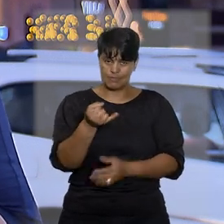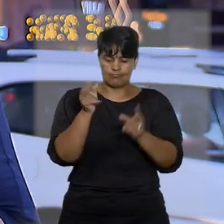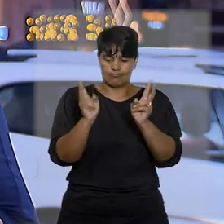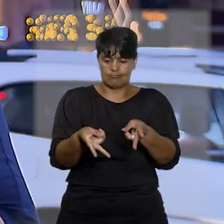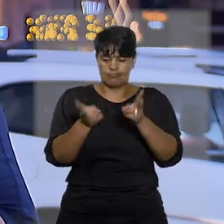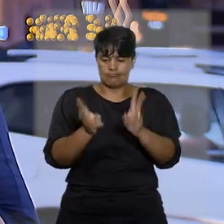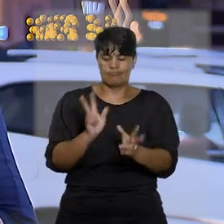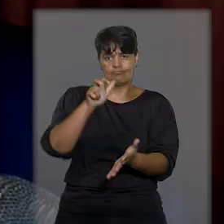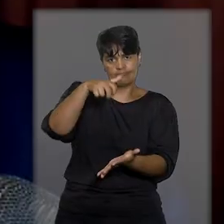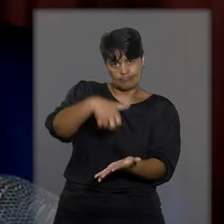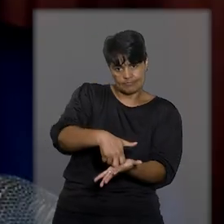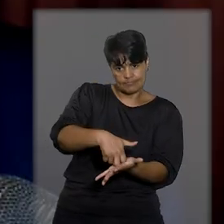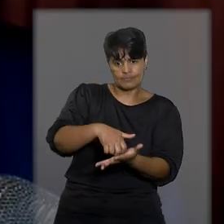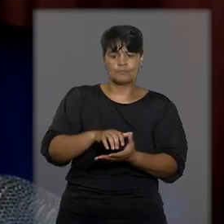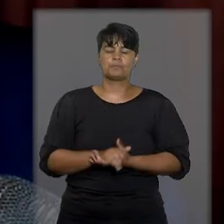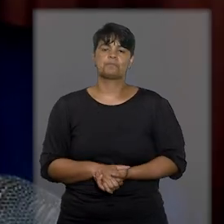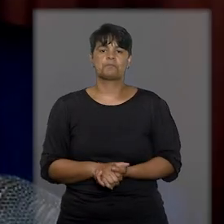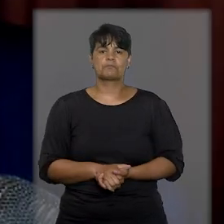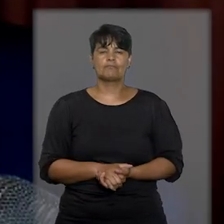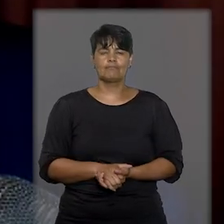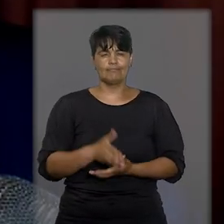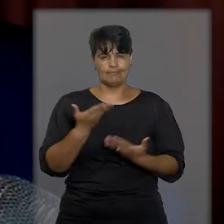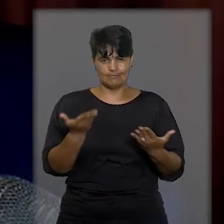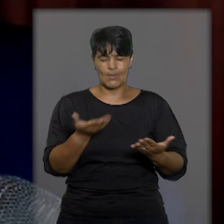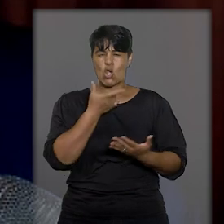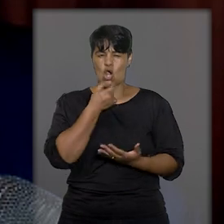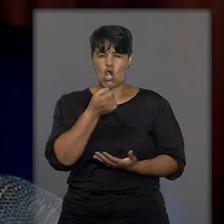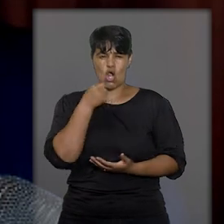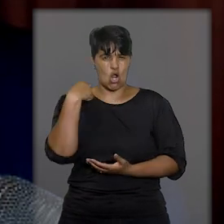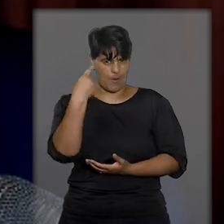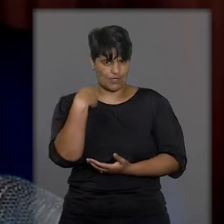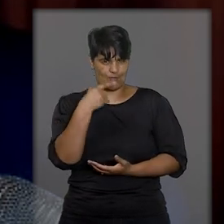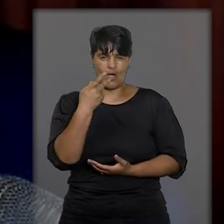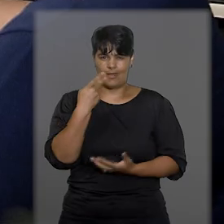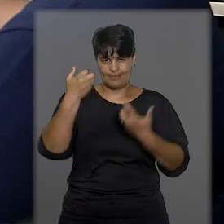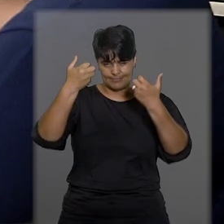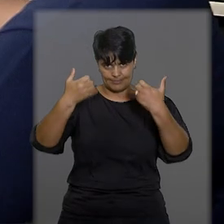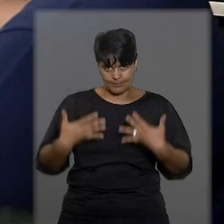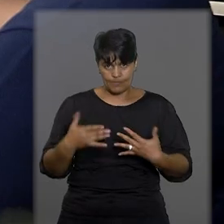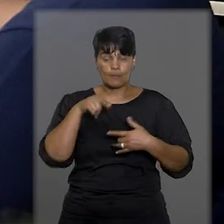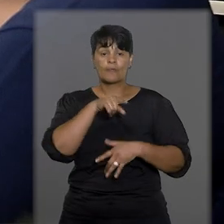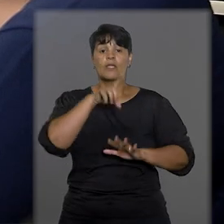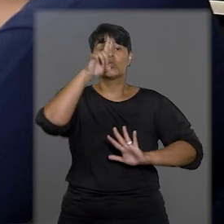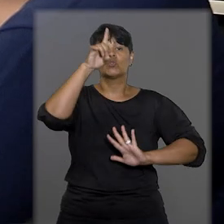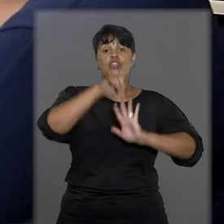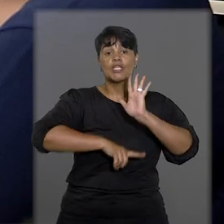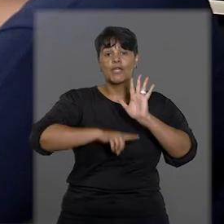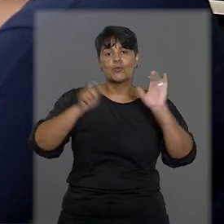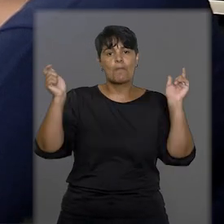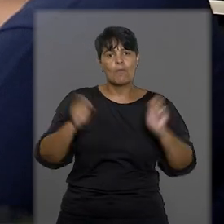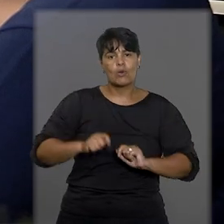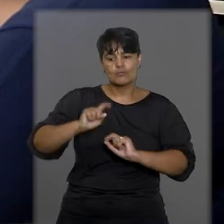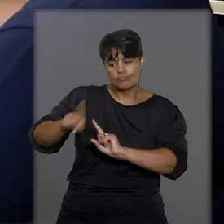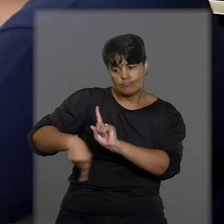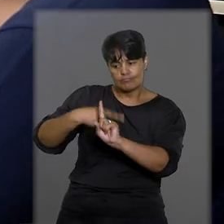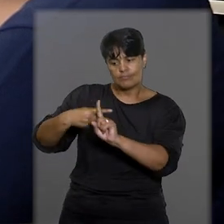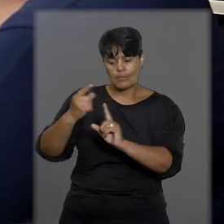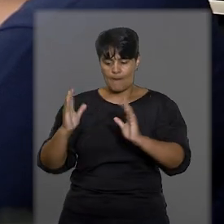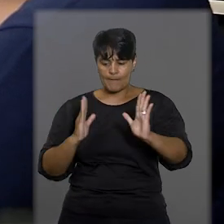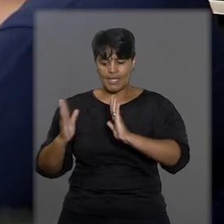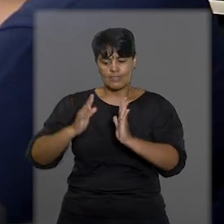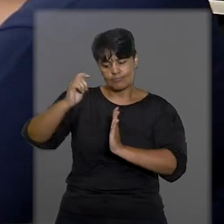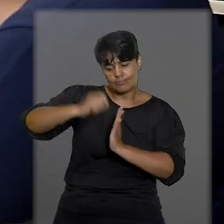mantendo a sentença. Leonardo Volpatti, especialista em direito imobiliário, explica que o direito à ação renovatória